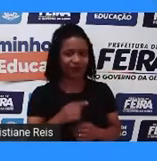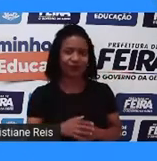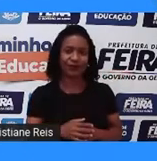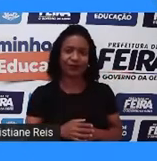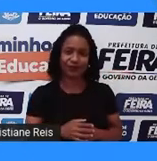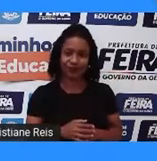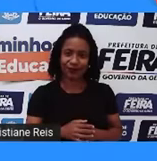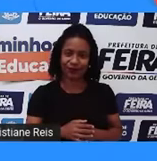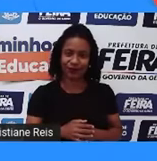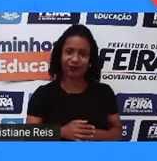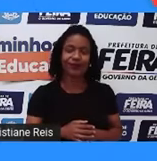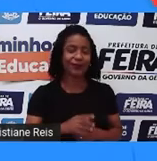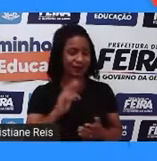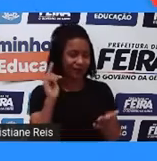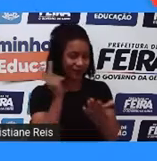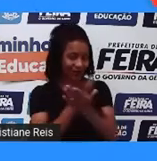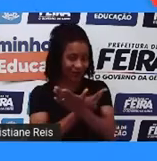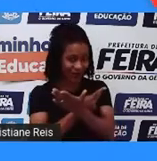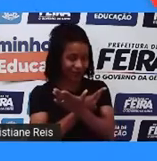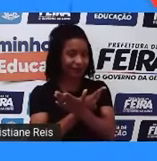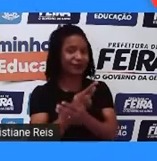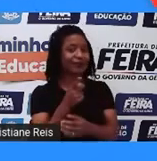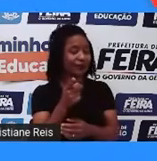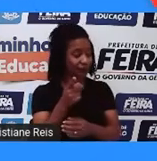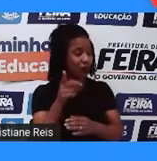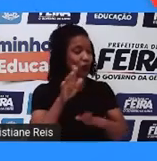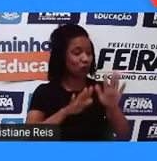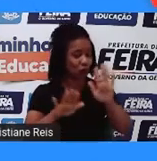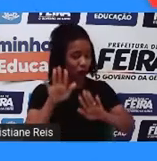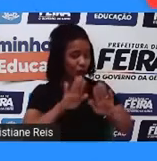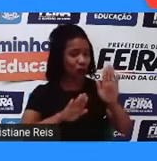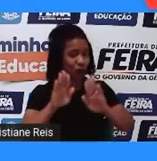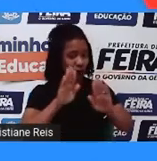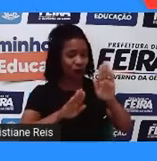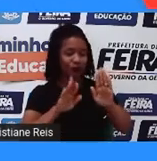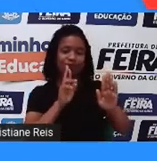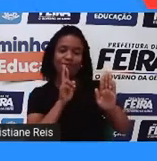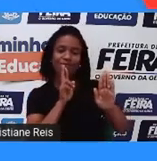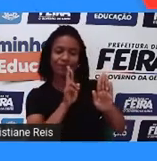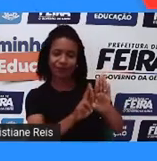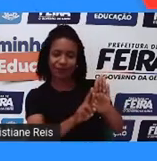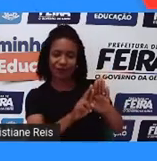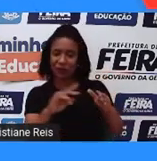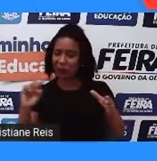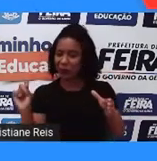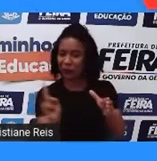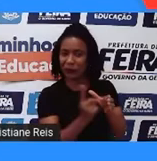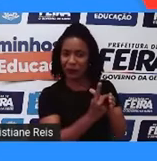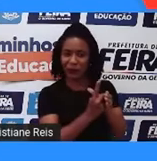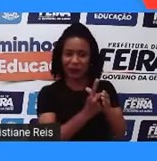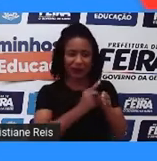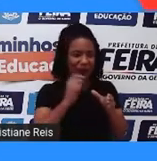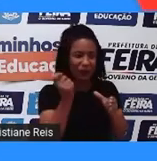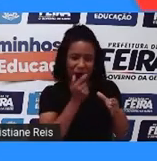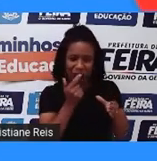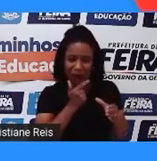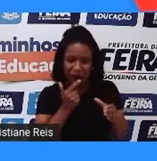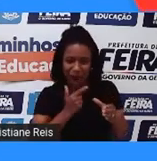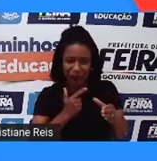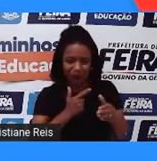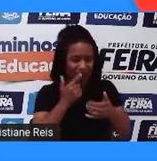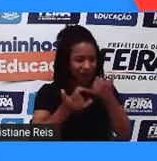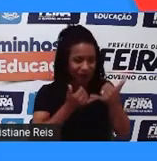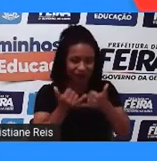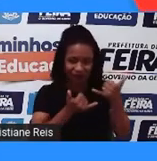Novamente, é uma alternativa errada, porque a gente não deve simplesmente fazer parte da diversão, achar que é uma